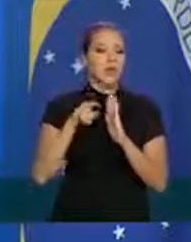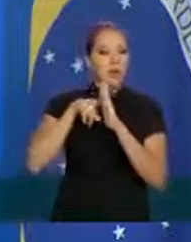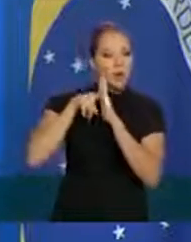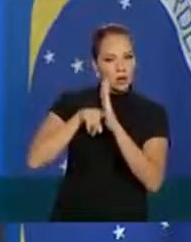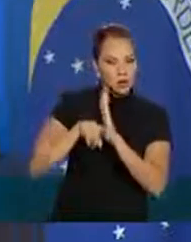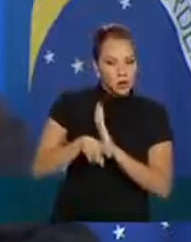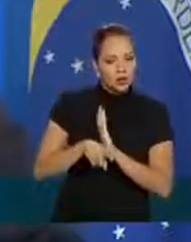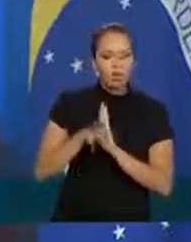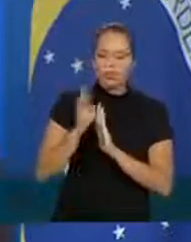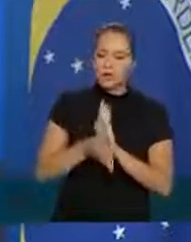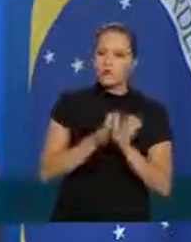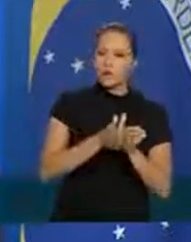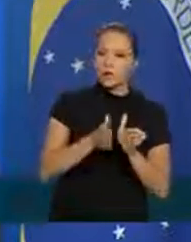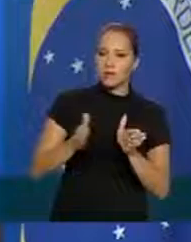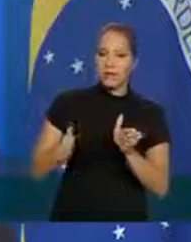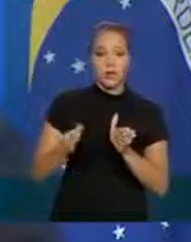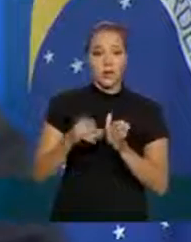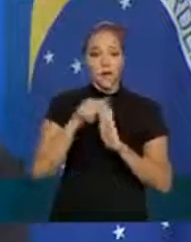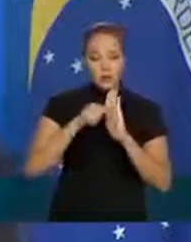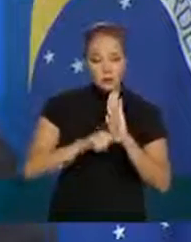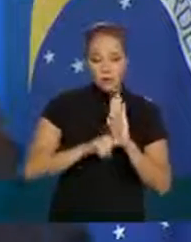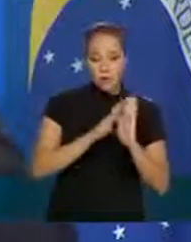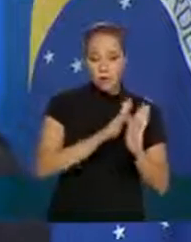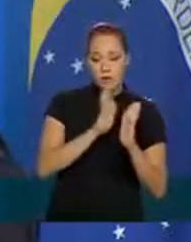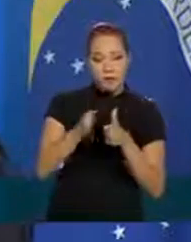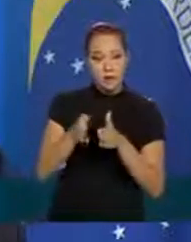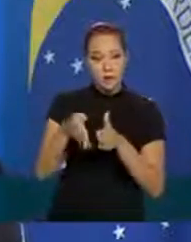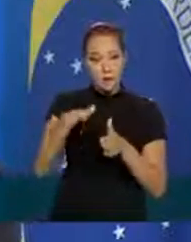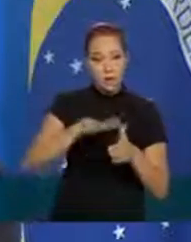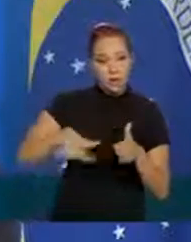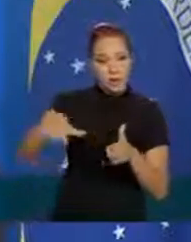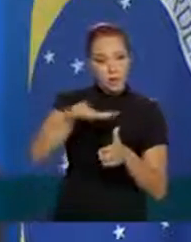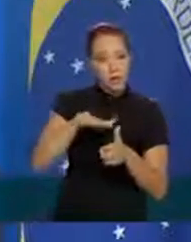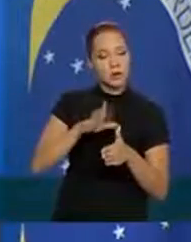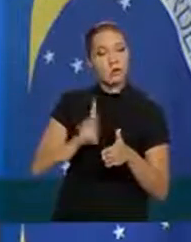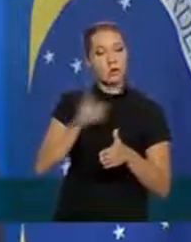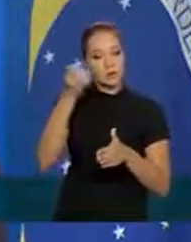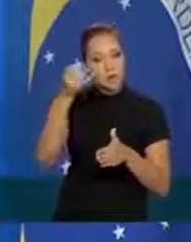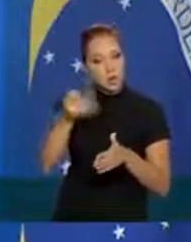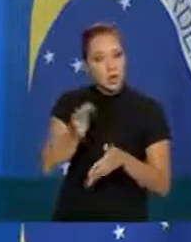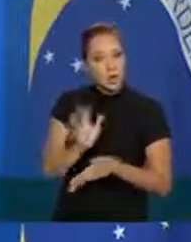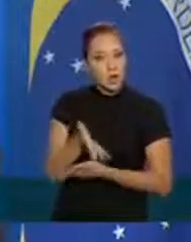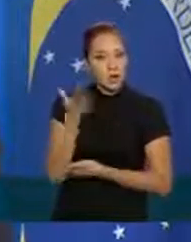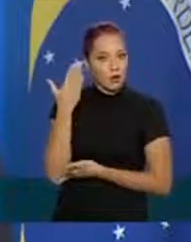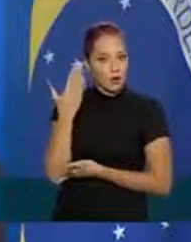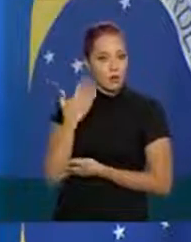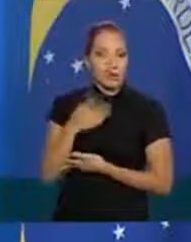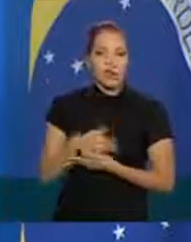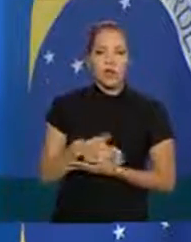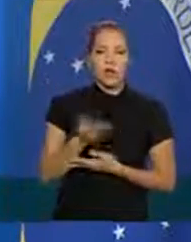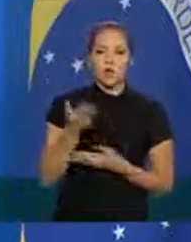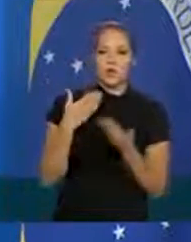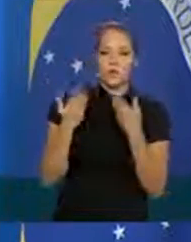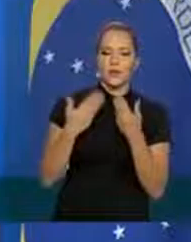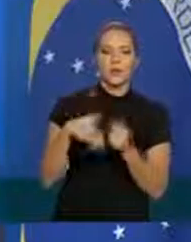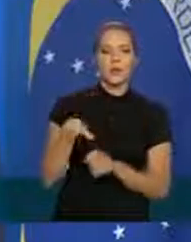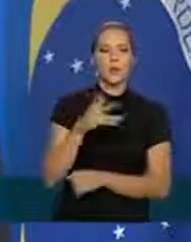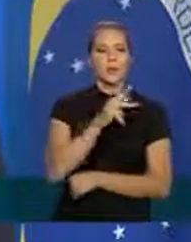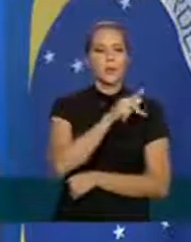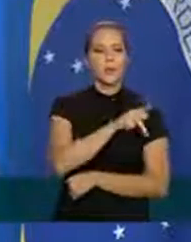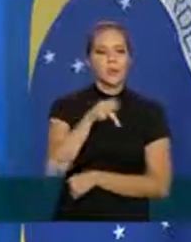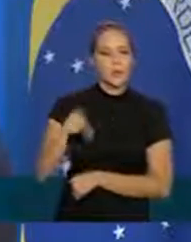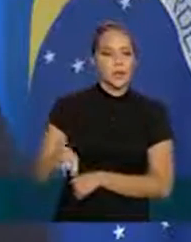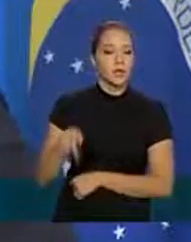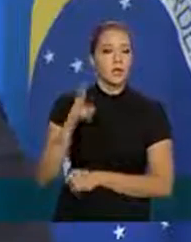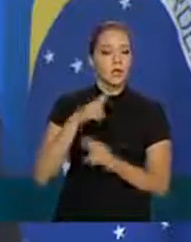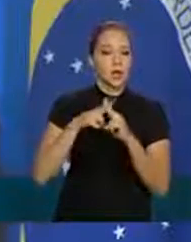segmentada esse programa foi direcionado para esse setor que eu mencionei estava conversando com o presidente da Caixa Pedro Guimarães